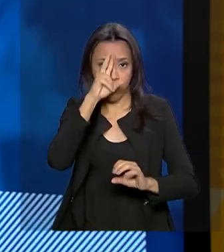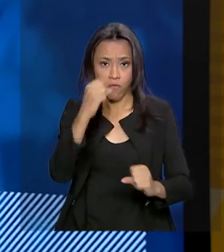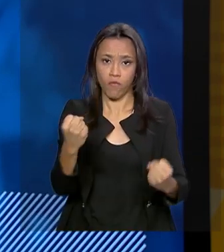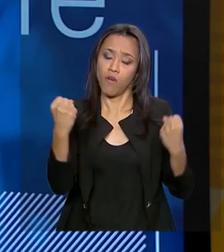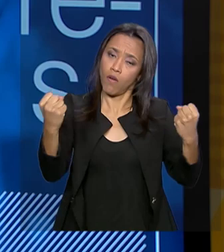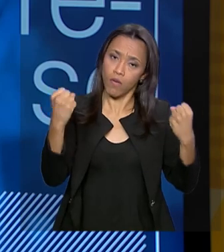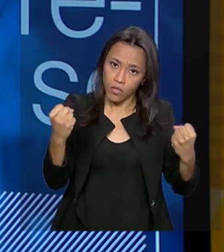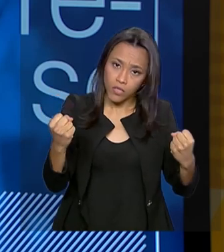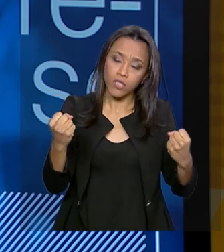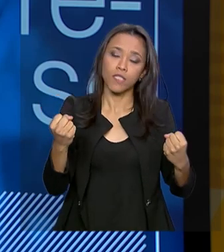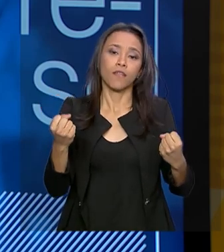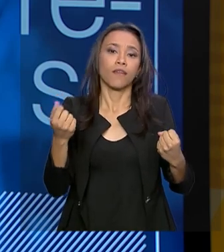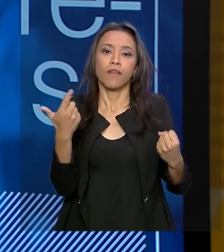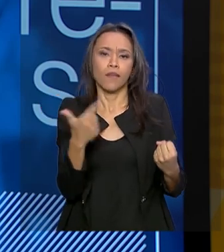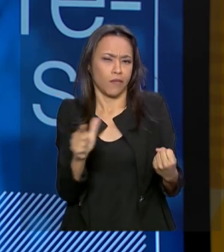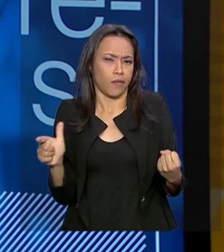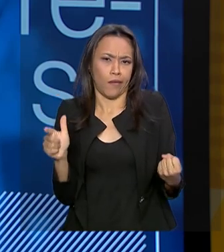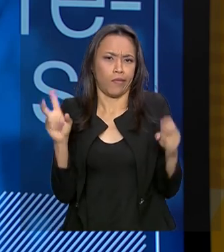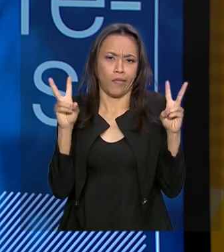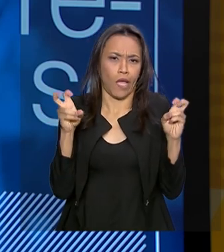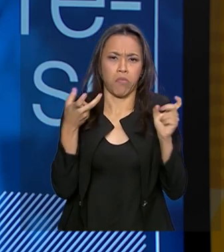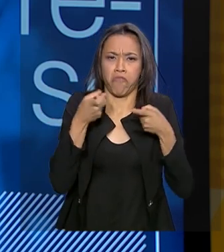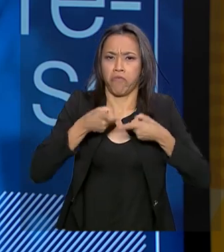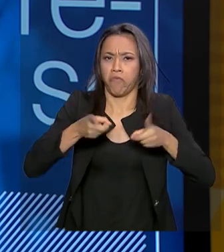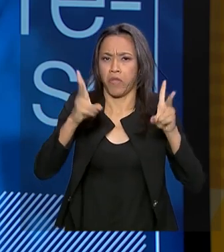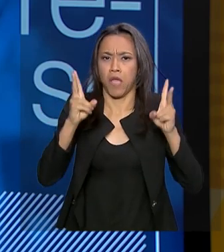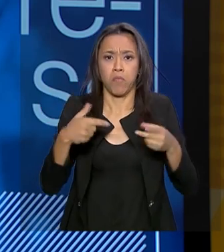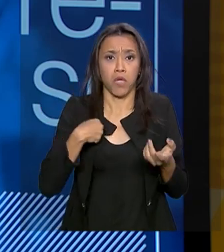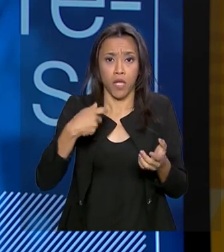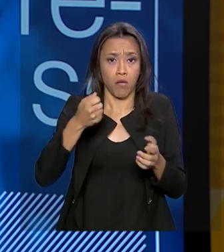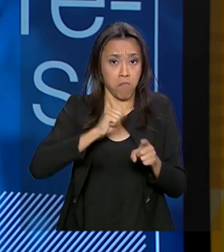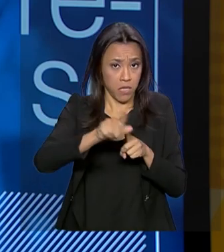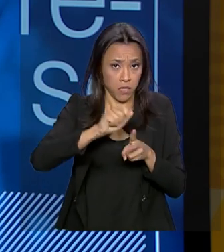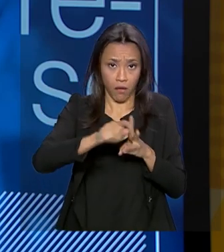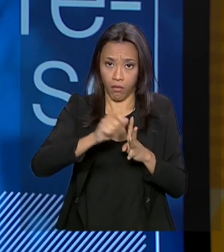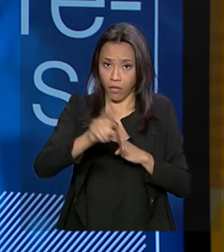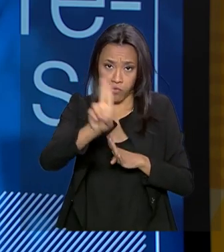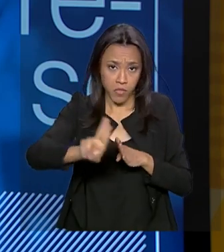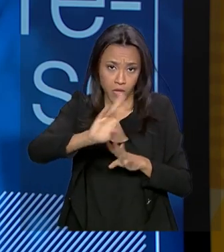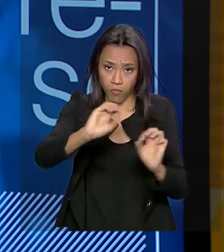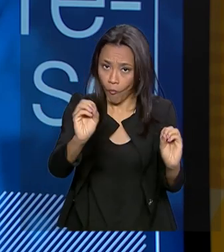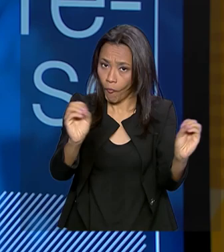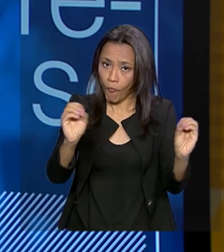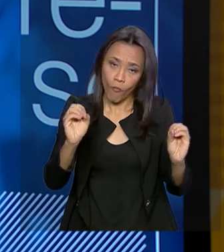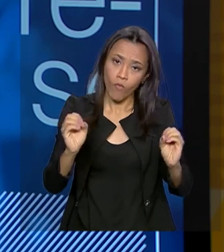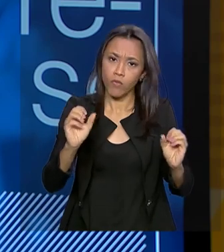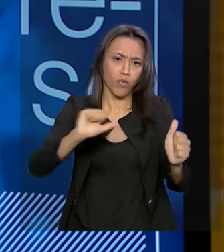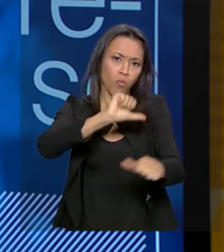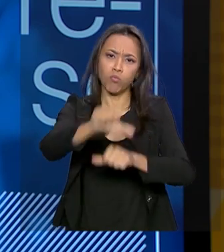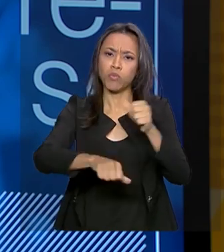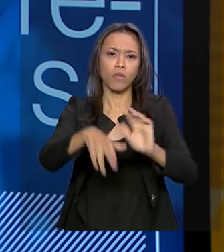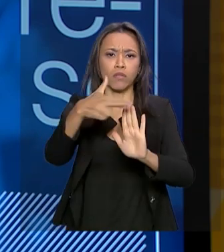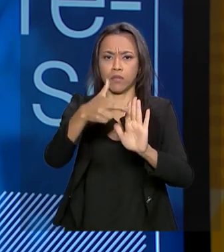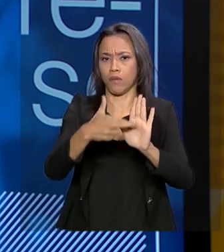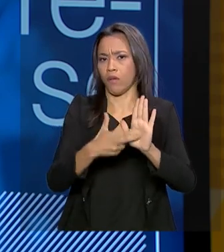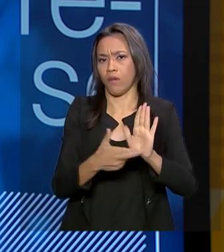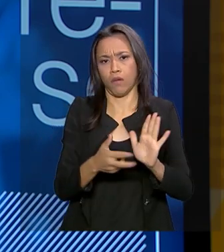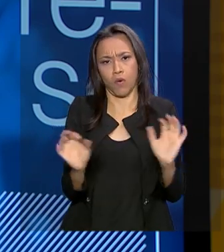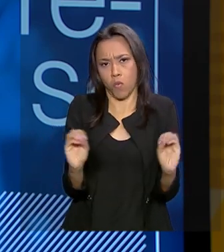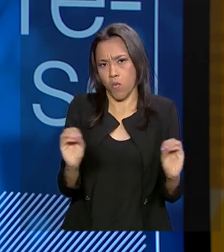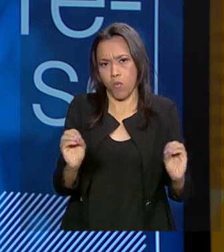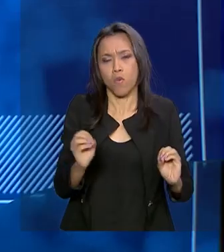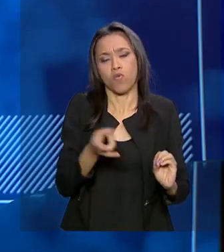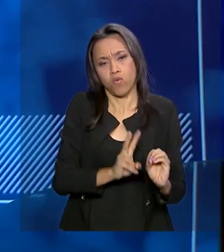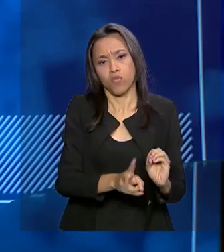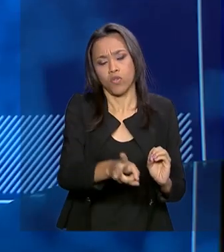não tem nenhuma pauta sobre privatização, porque não estamos cobrando mensalidade e não estamos mudando o modelo jurídico. As universidades continuarão sendo autarquias.